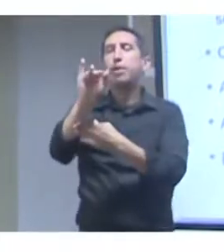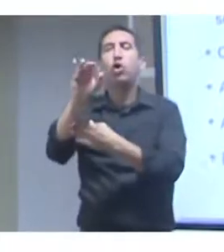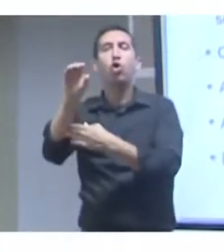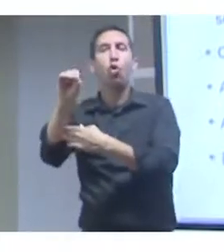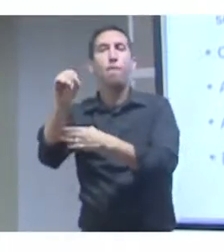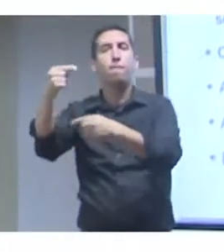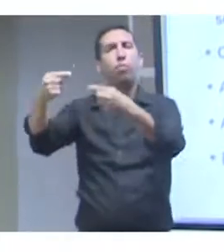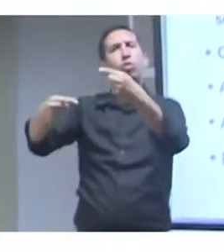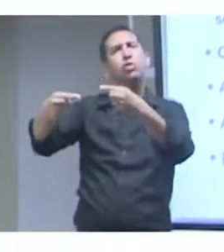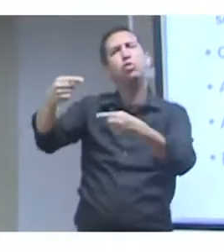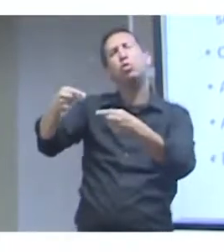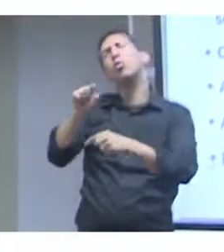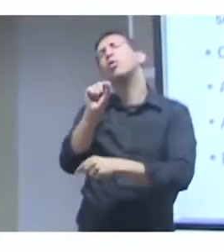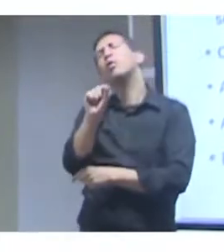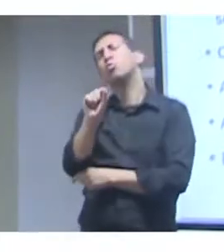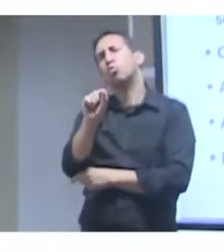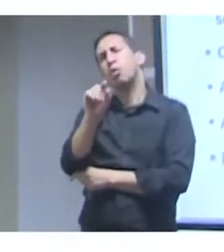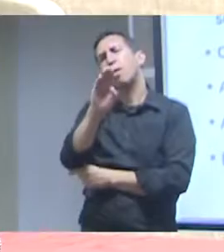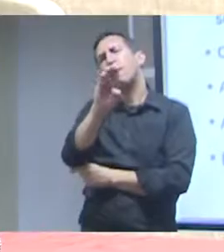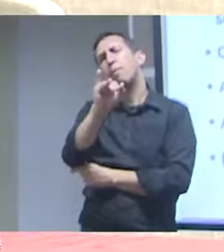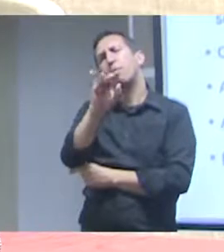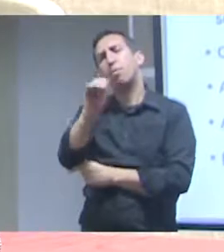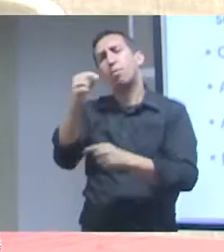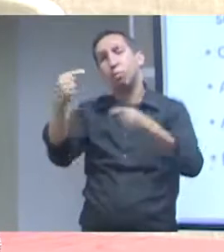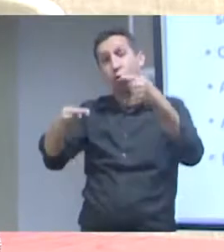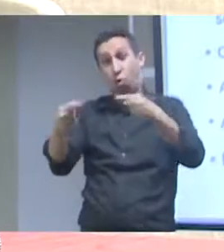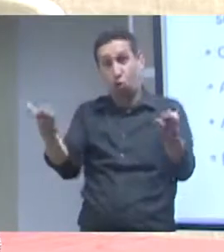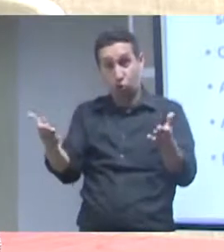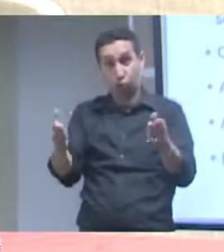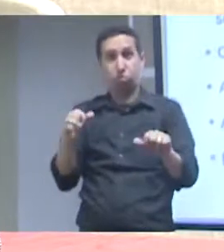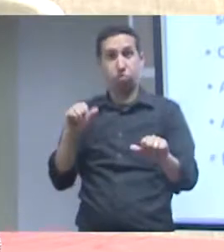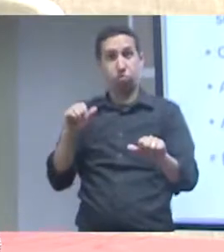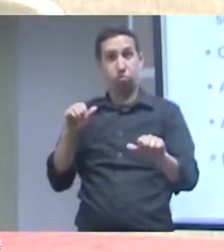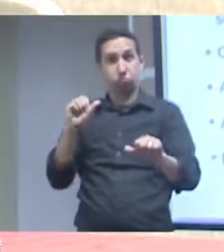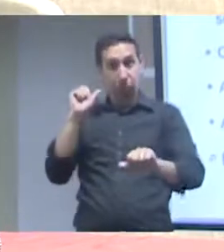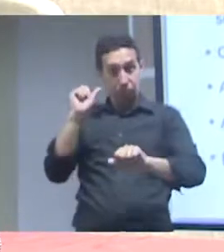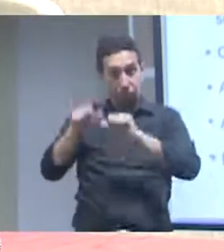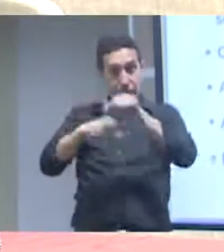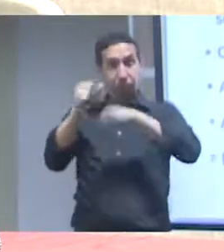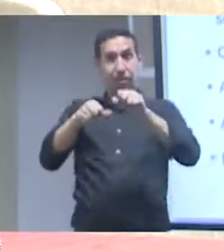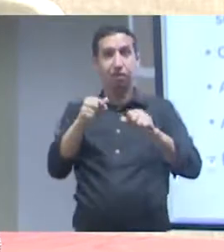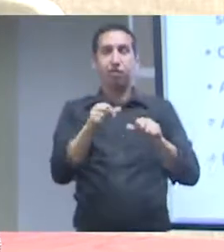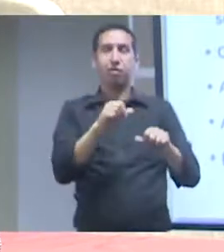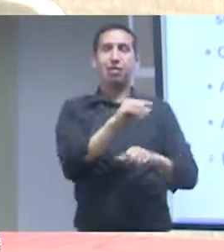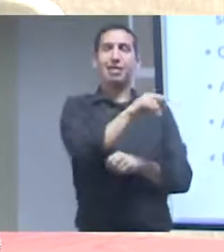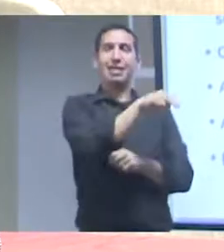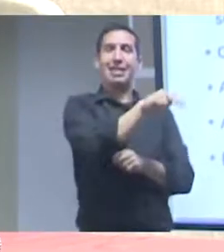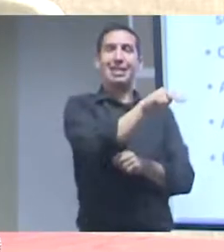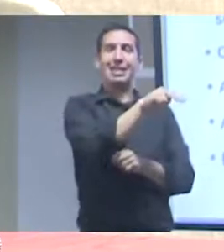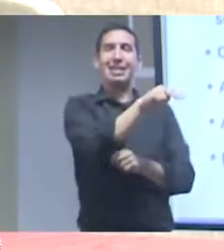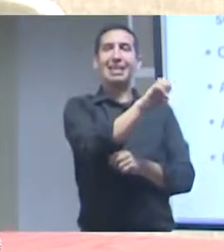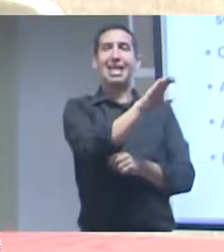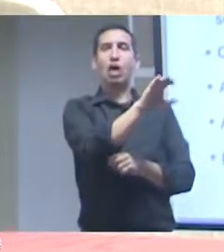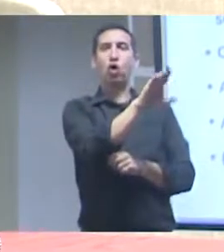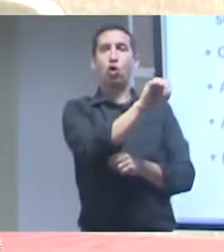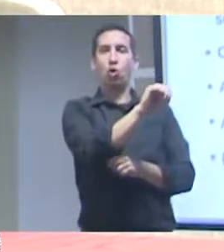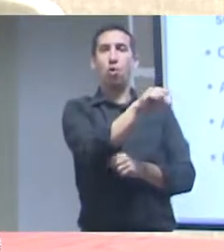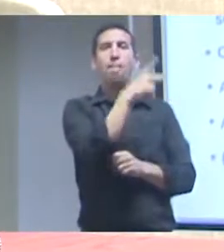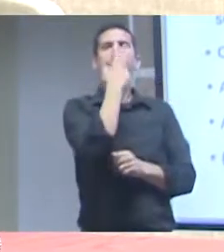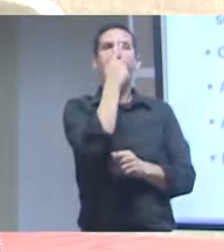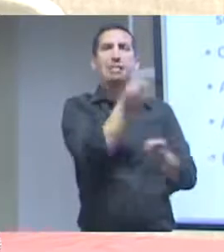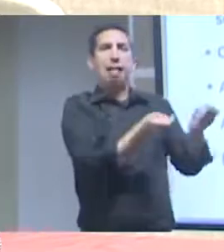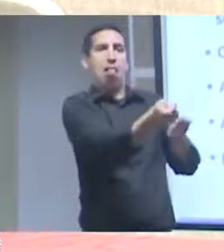se transformam em necropolíticas, em vez de manipulação da vida, é o uso da morte.